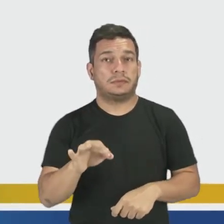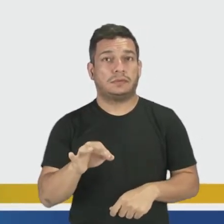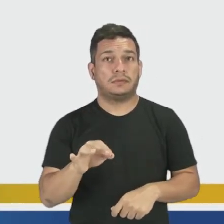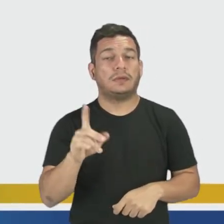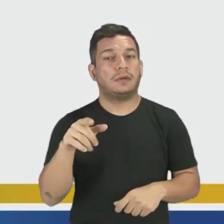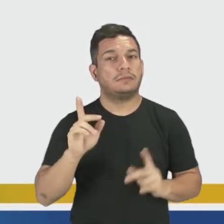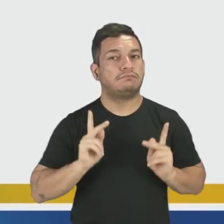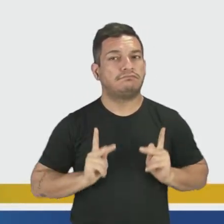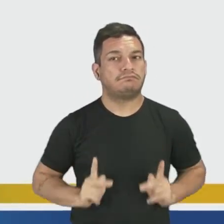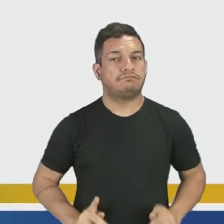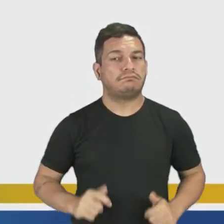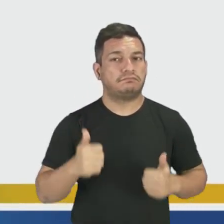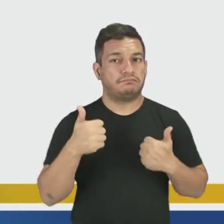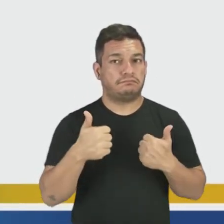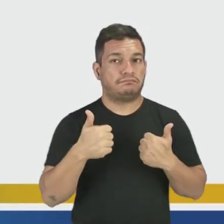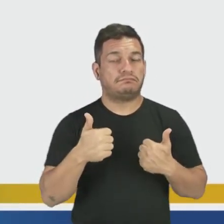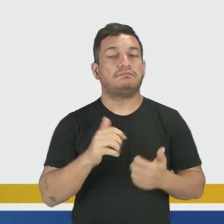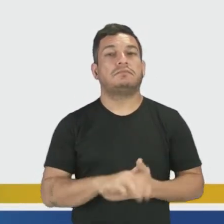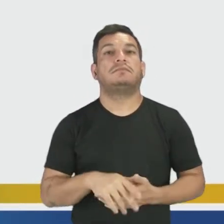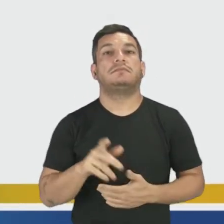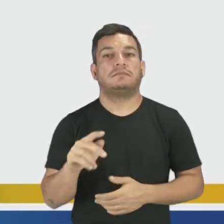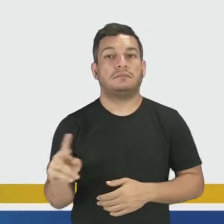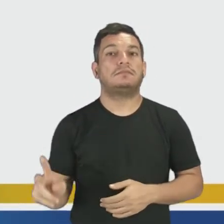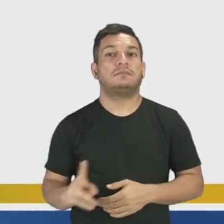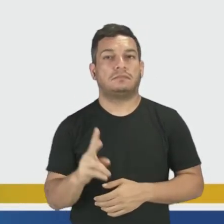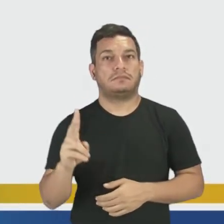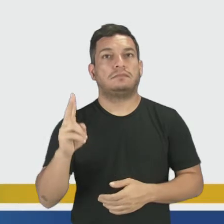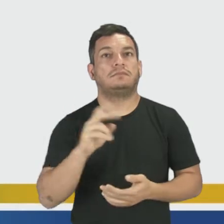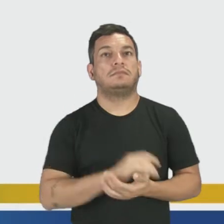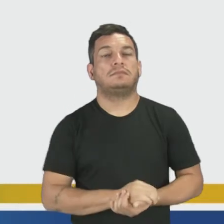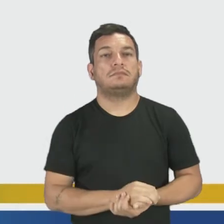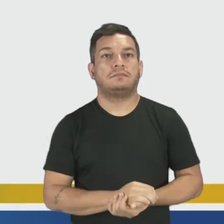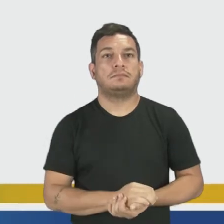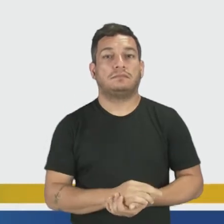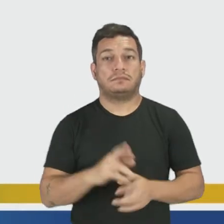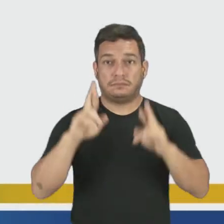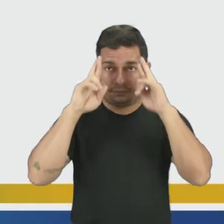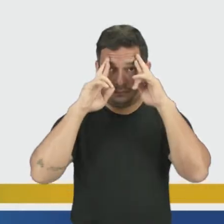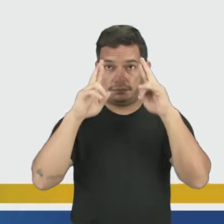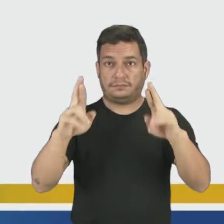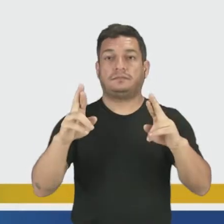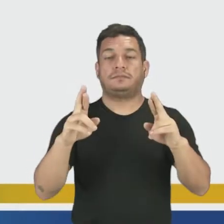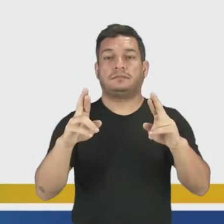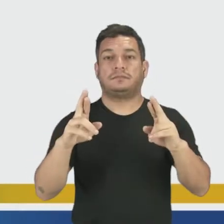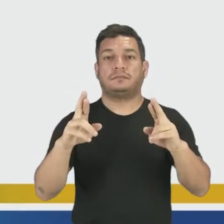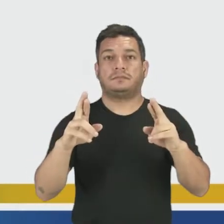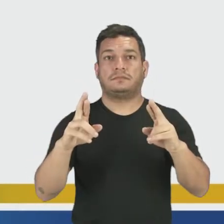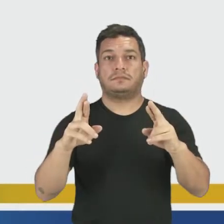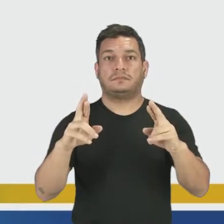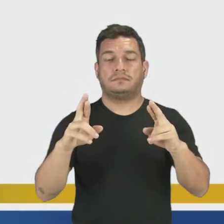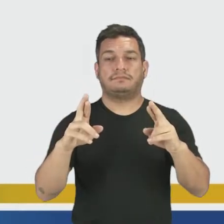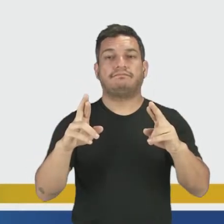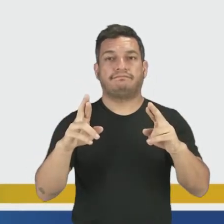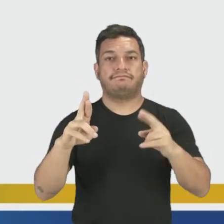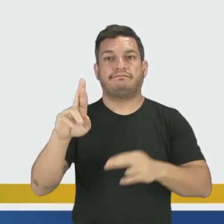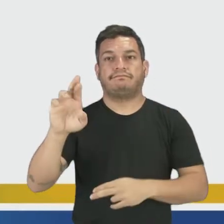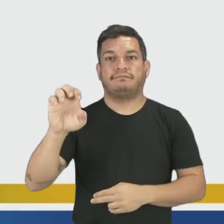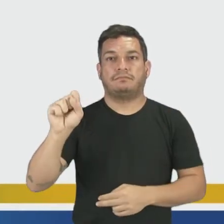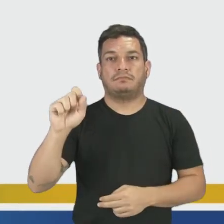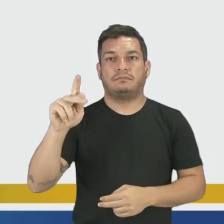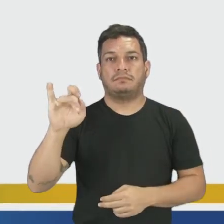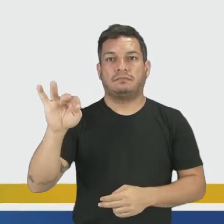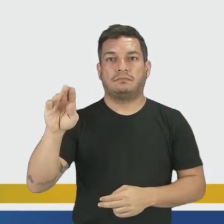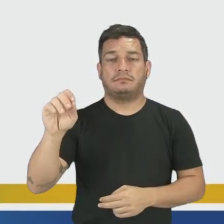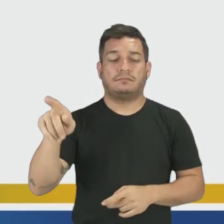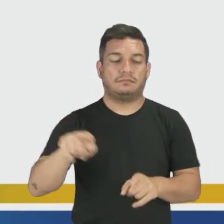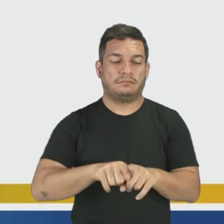Isso é ser uma pessoa disciplinada. Isso é um valor. O respeito. O respeito é um